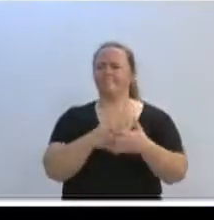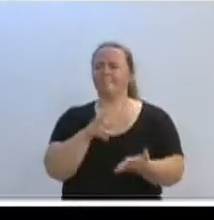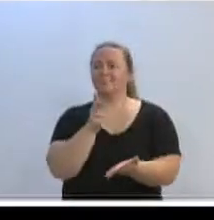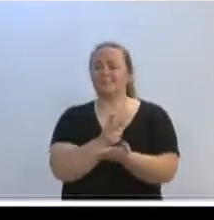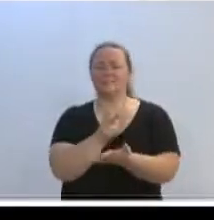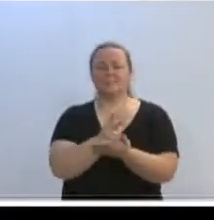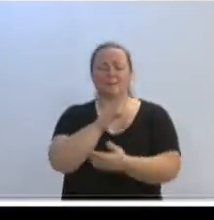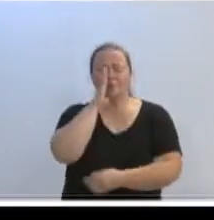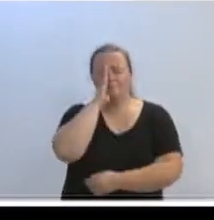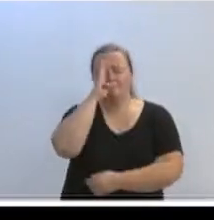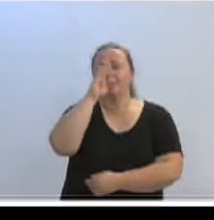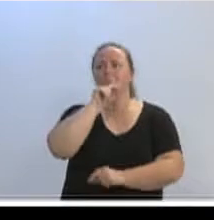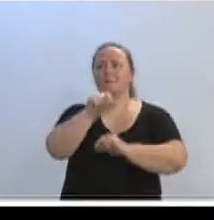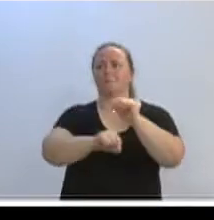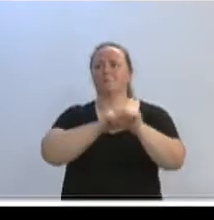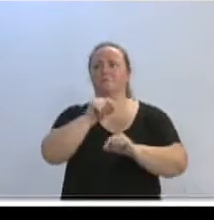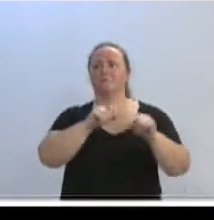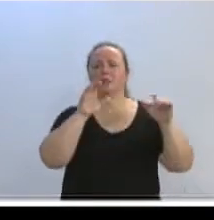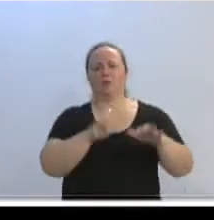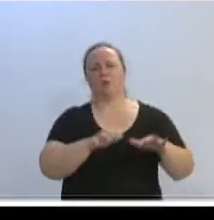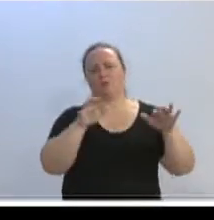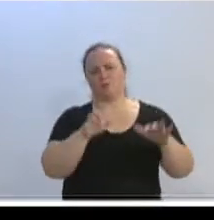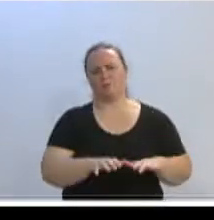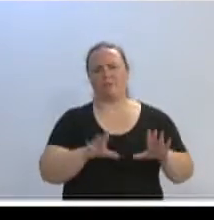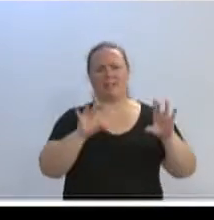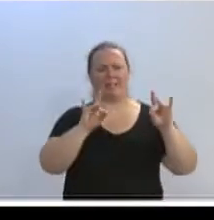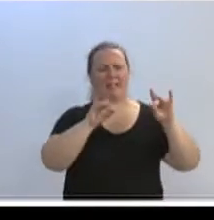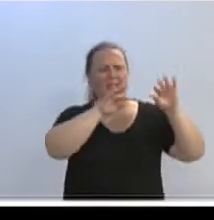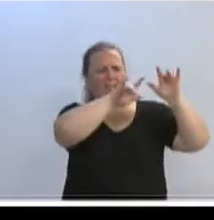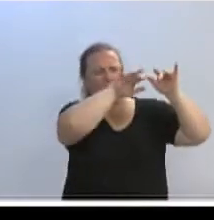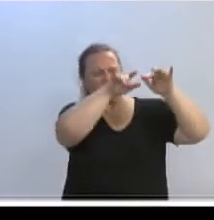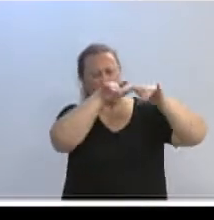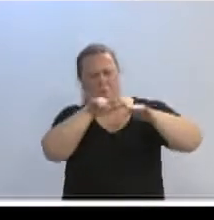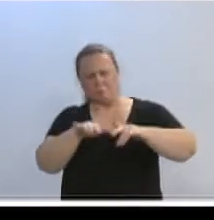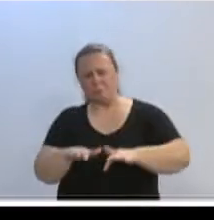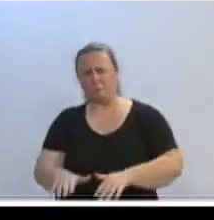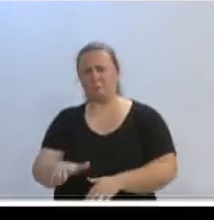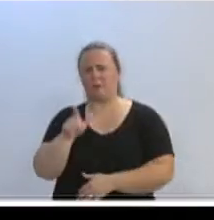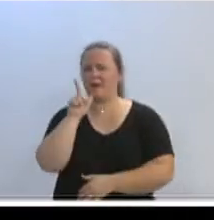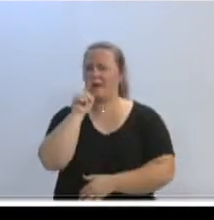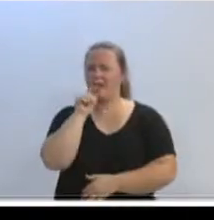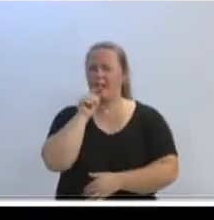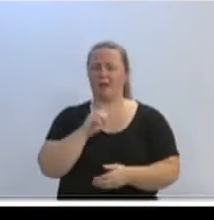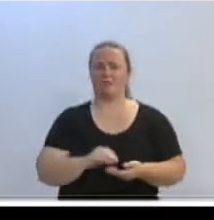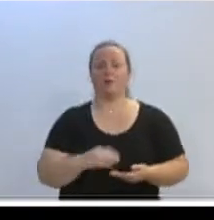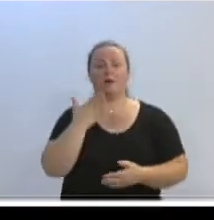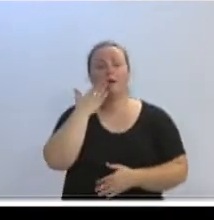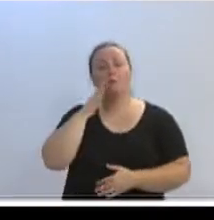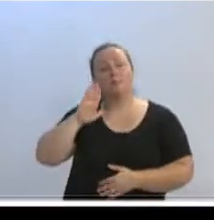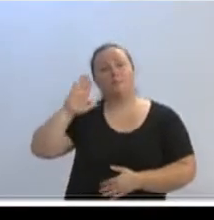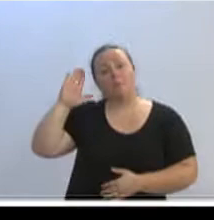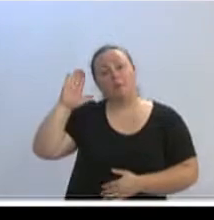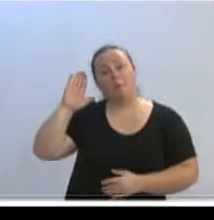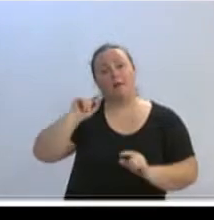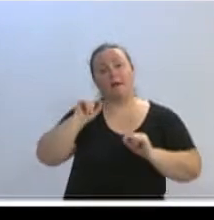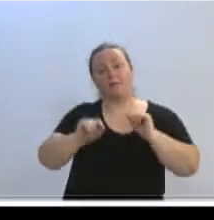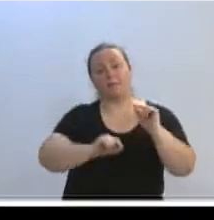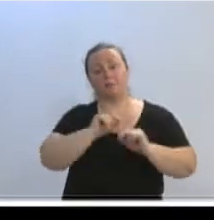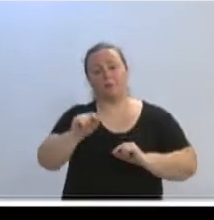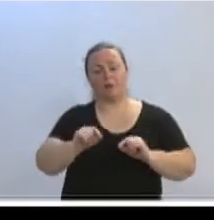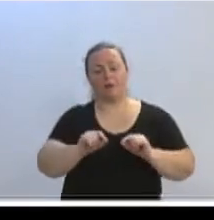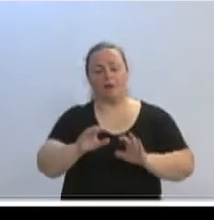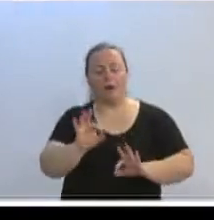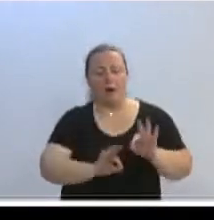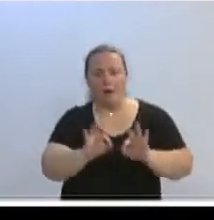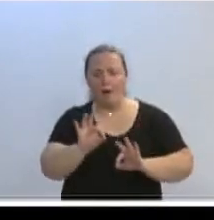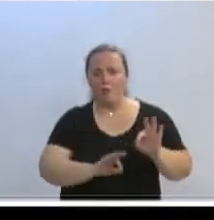chuva. Ela desce água por tudo aqui. A promessa diz que é de fazer um saneamento aqui,